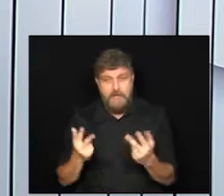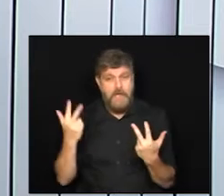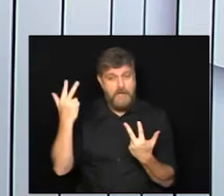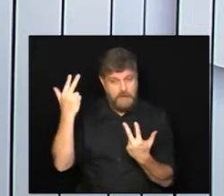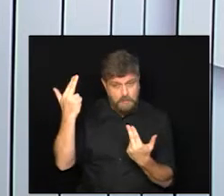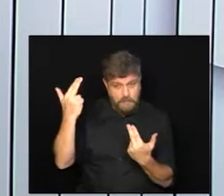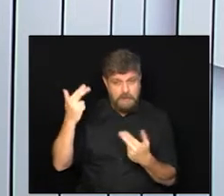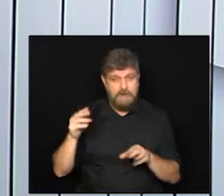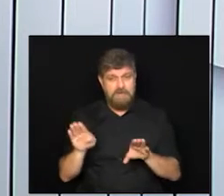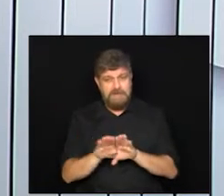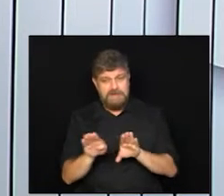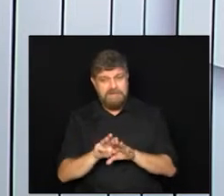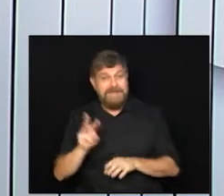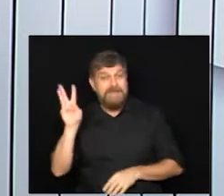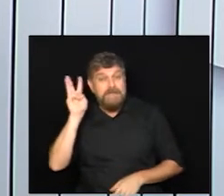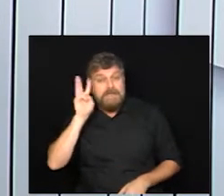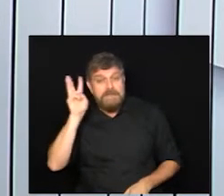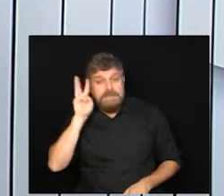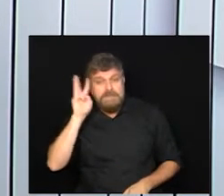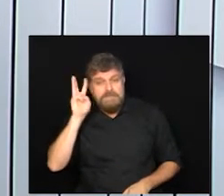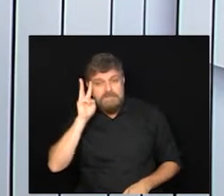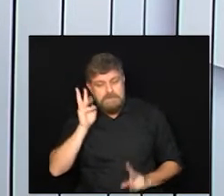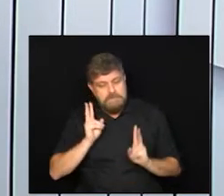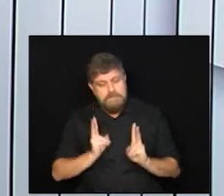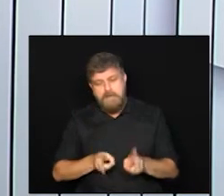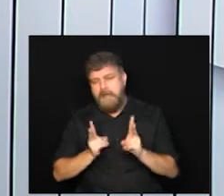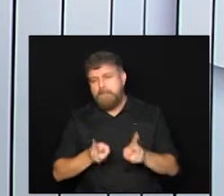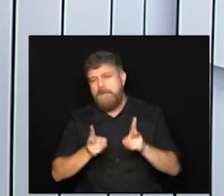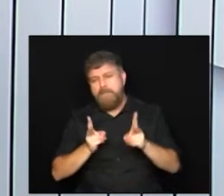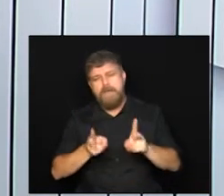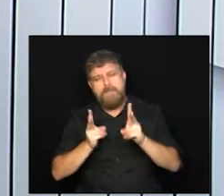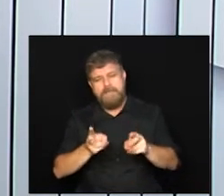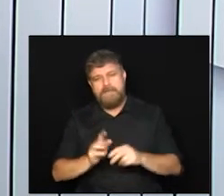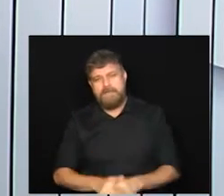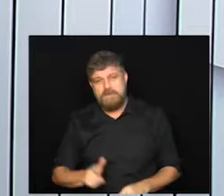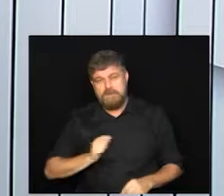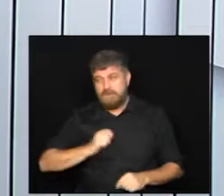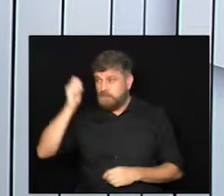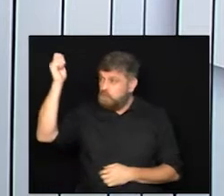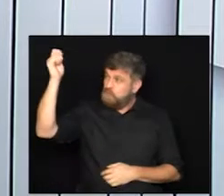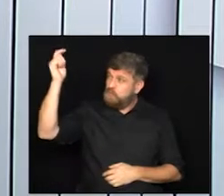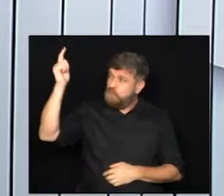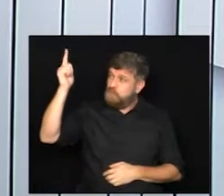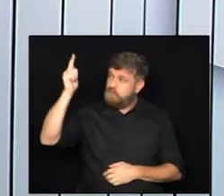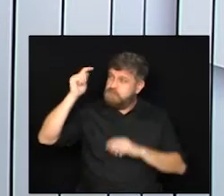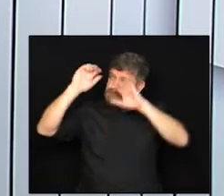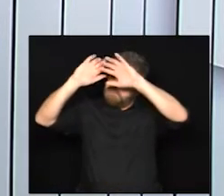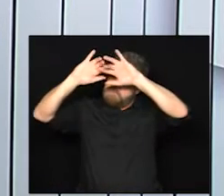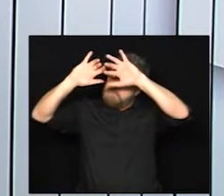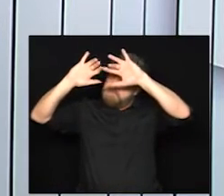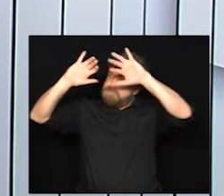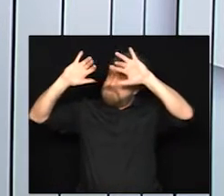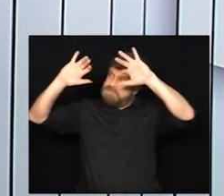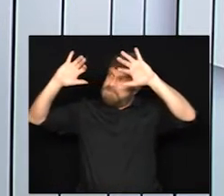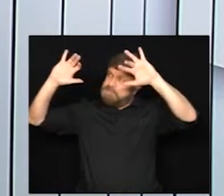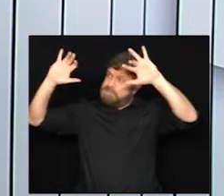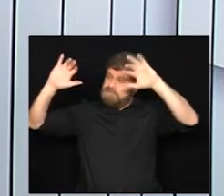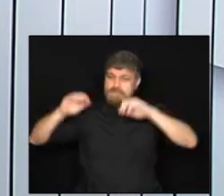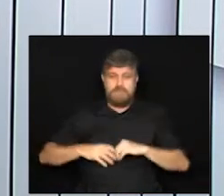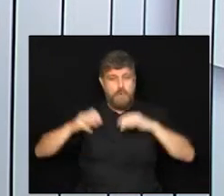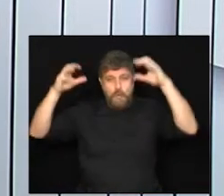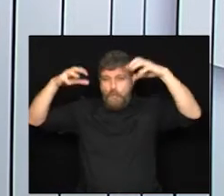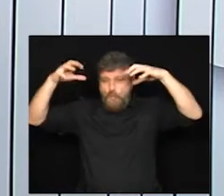forma e para a terça-feira segue sem alterações com o sol aparecendo entre nuvens e sem